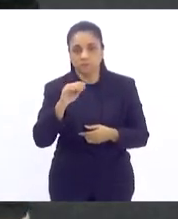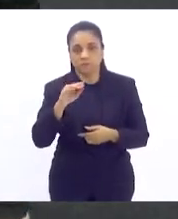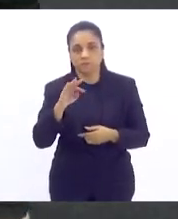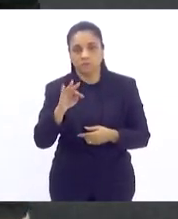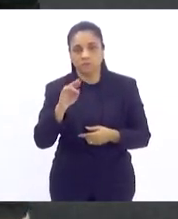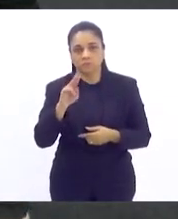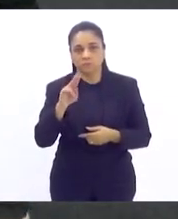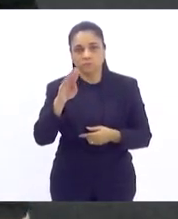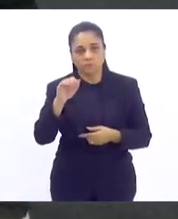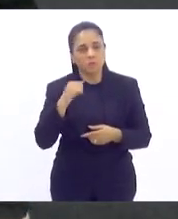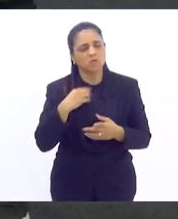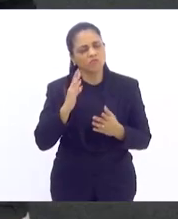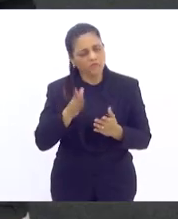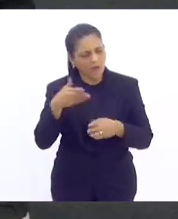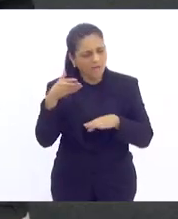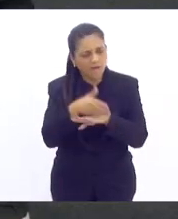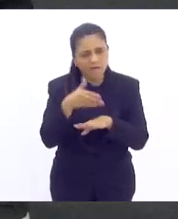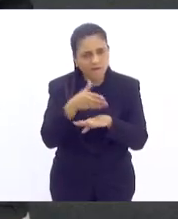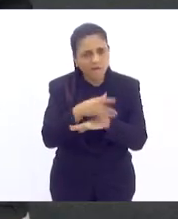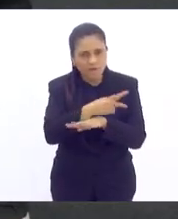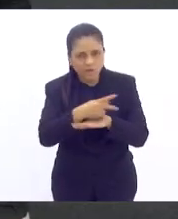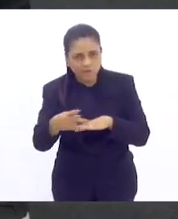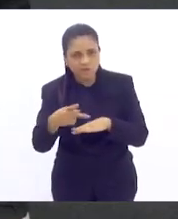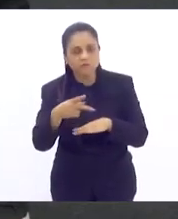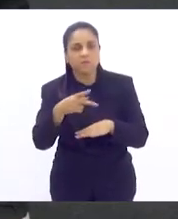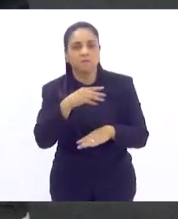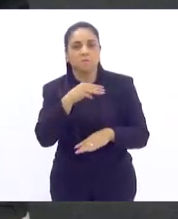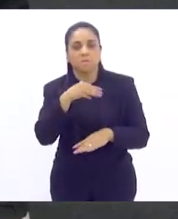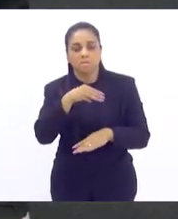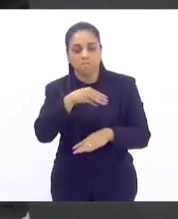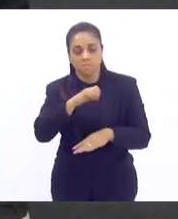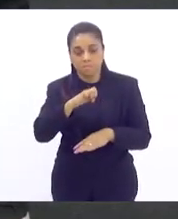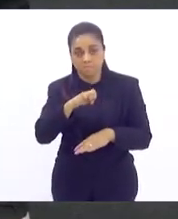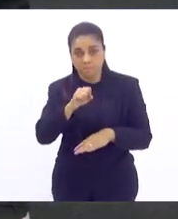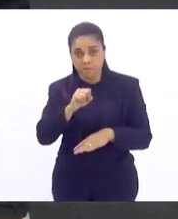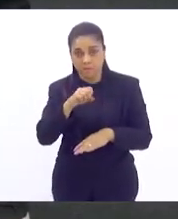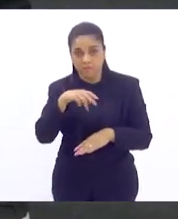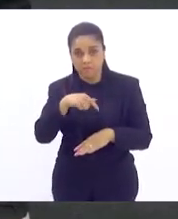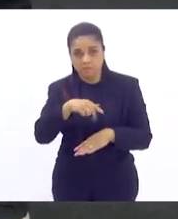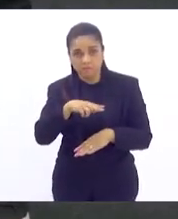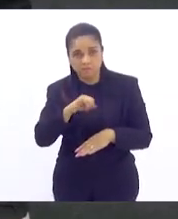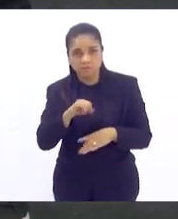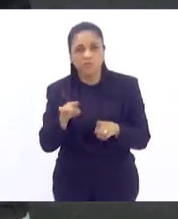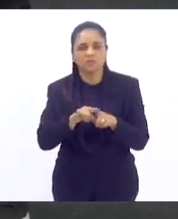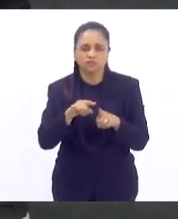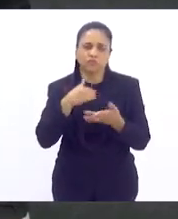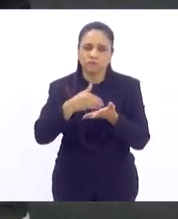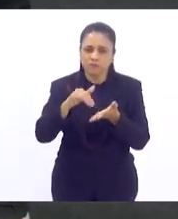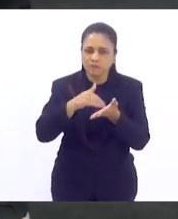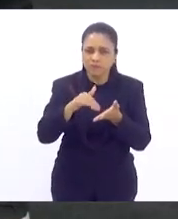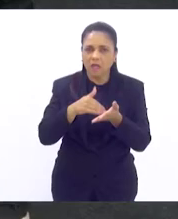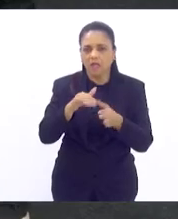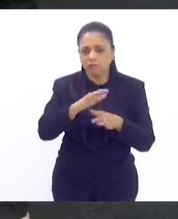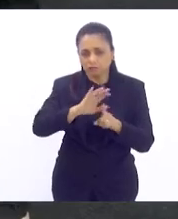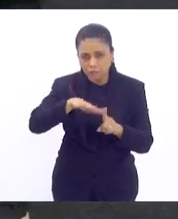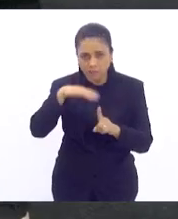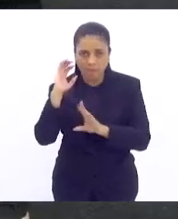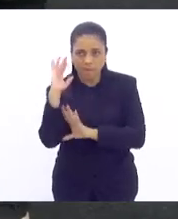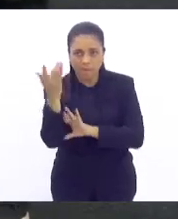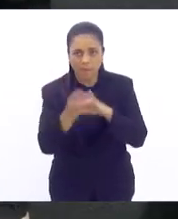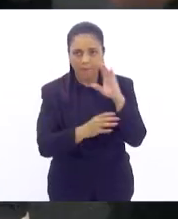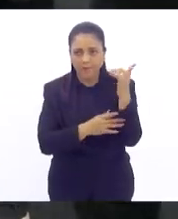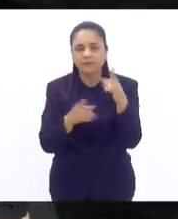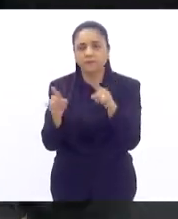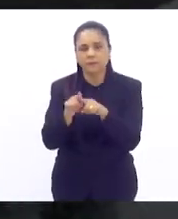várias vezes em Mesquita, inclusive no tempo que a Cátia Perrobelli era secretária de meio ambiente, tinha as cooperativas de catadoras de